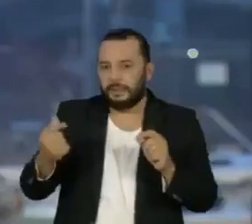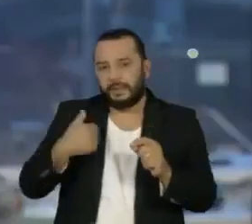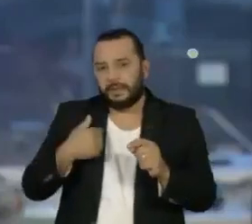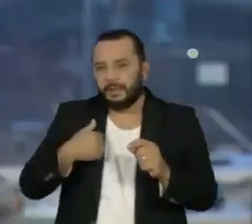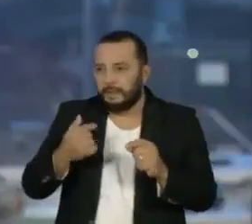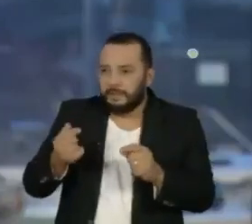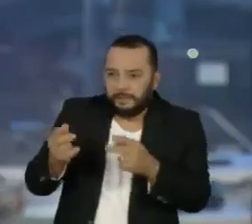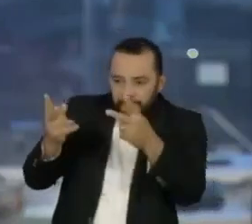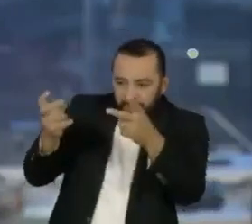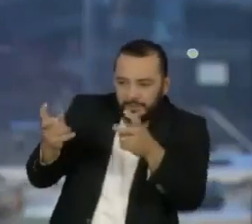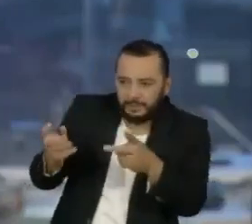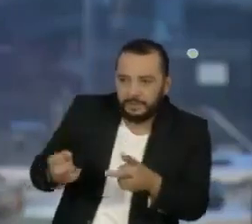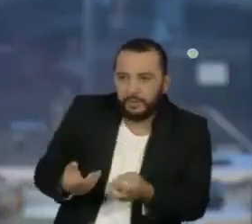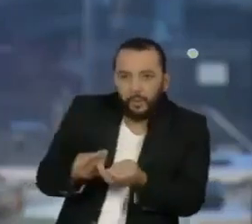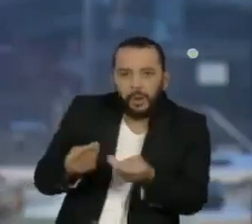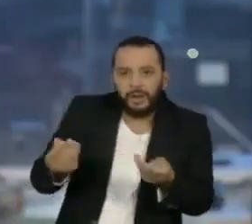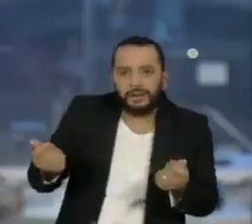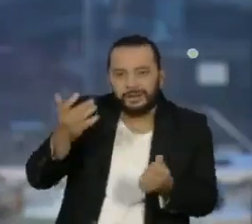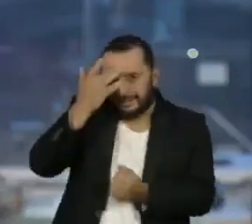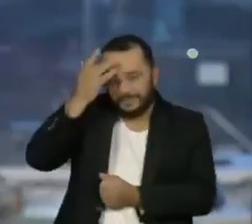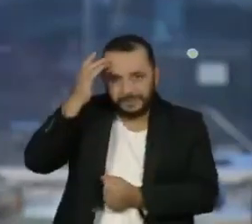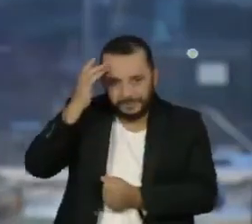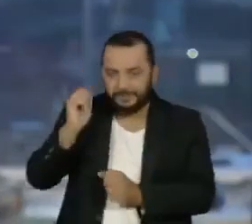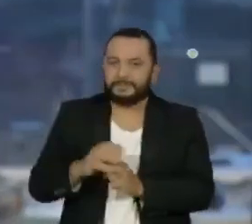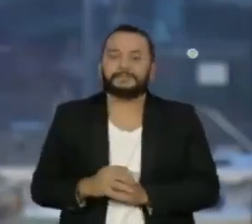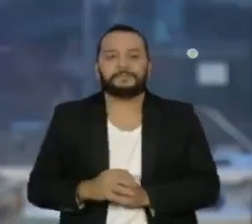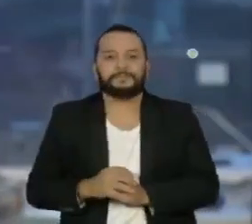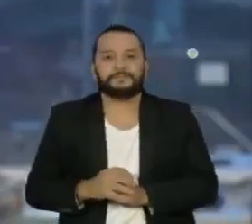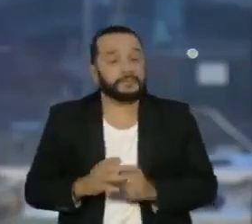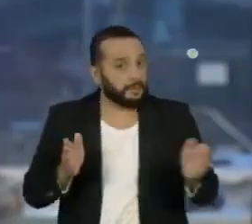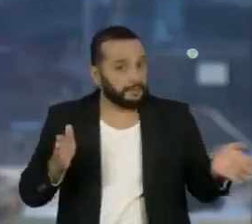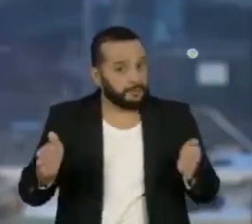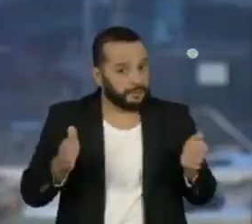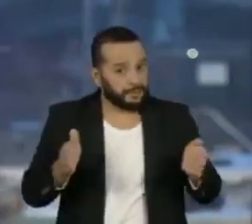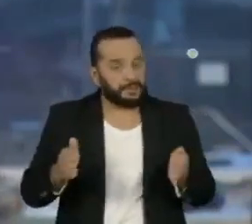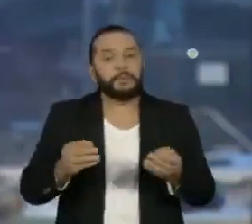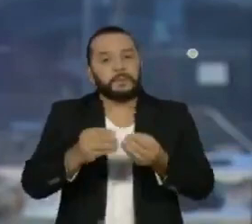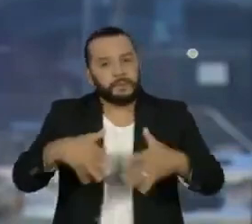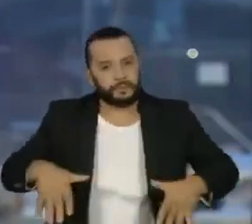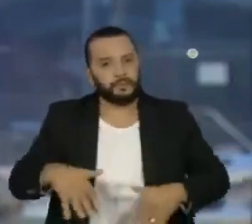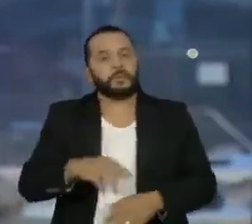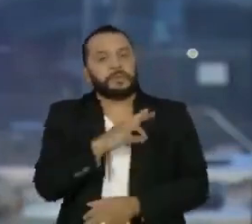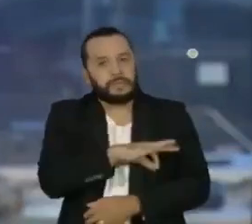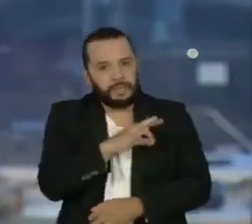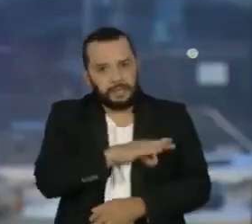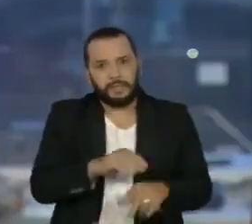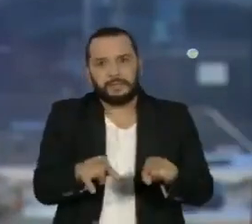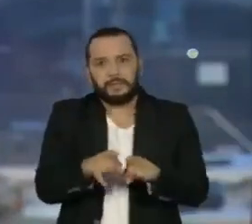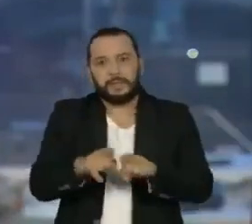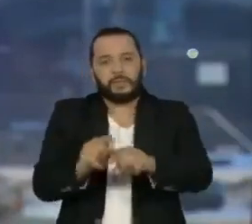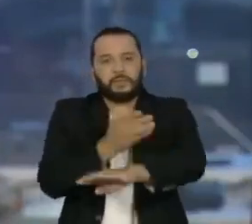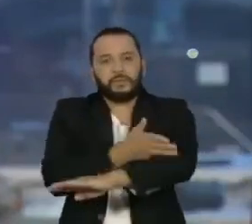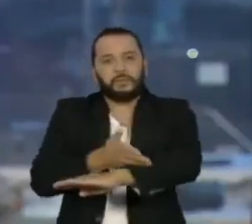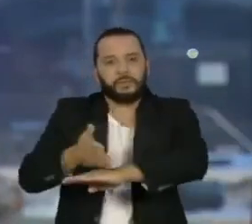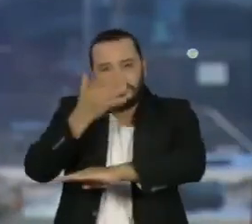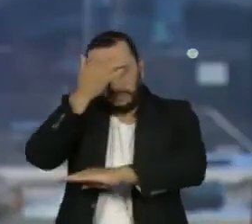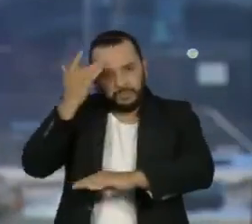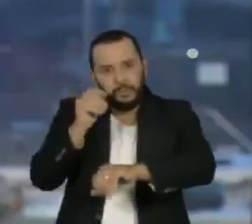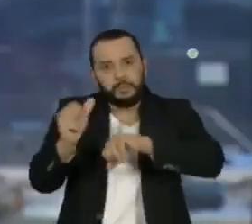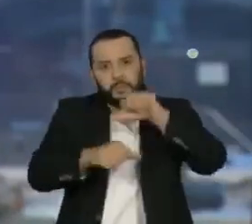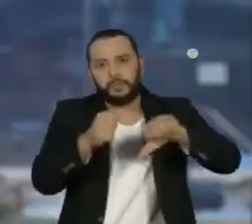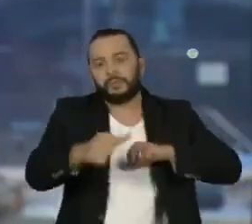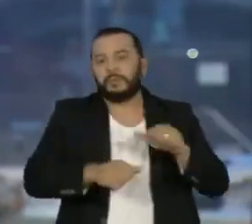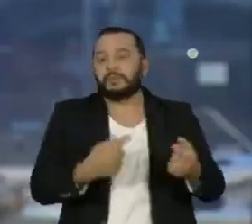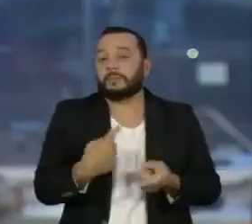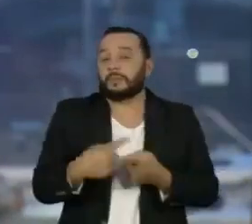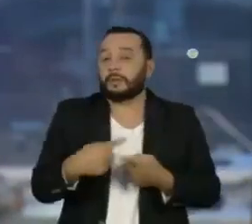E a pandemia, esse período afetou também o bolso e mexeu com os hábitos do brasileiro. Uma pesquisa mostra